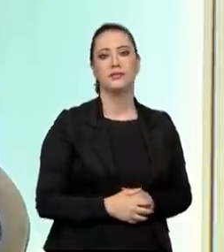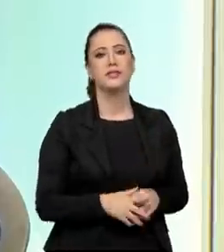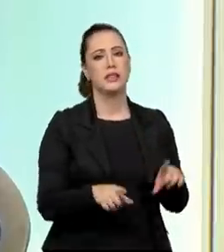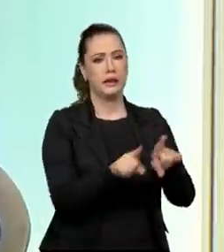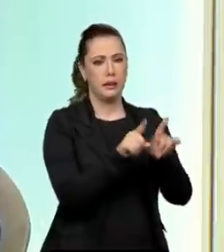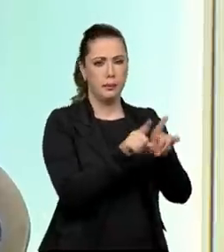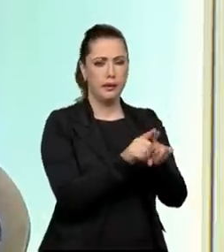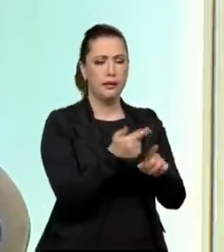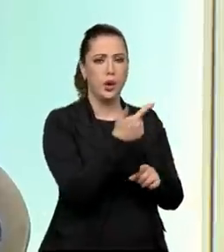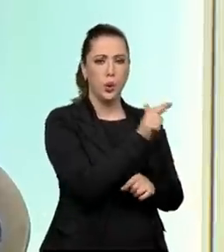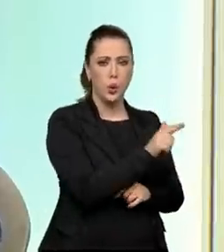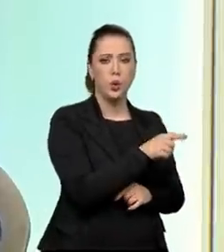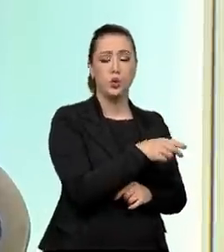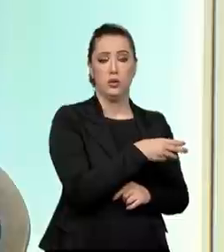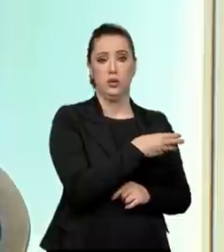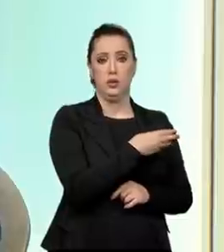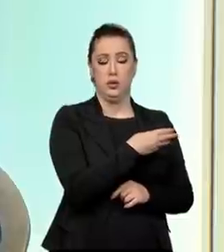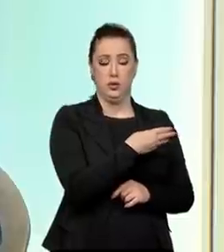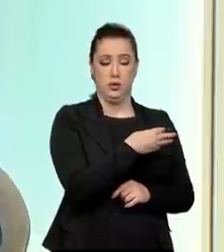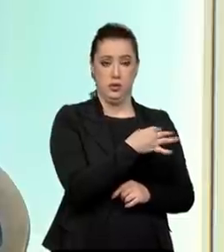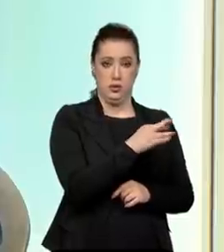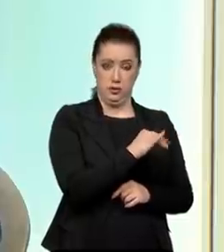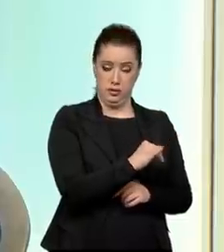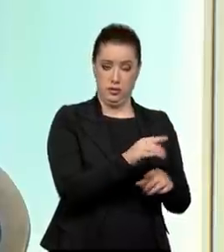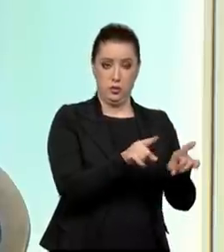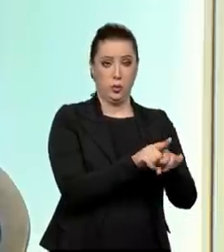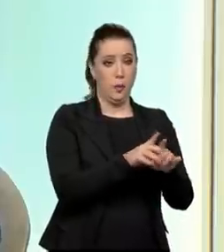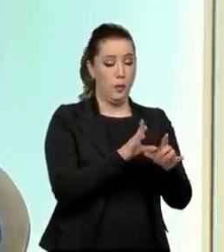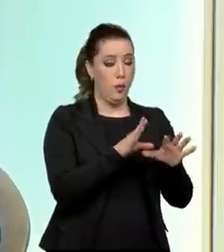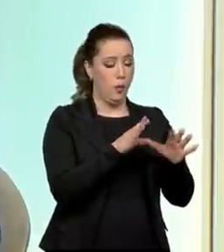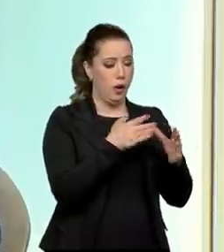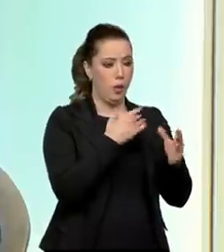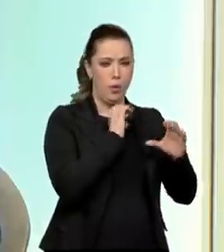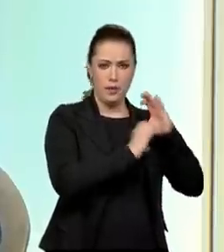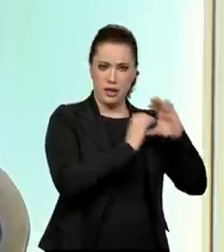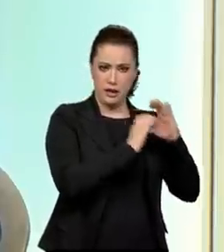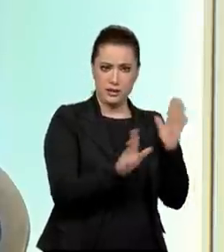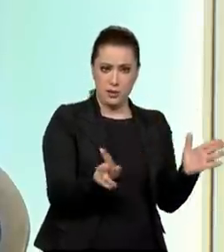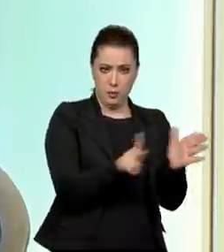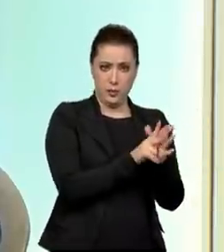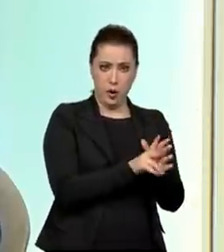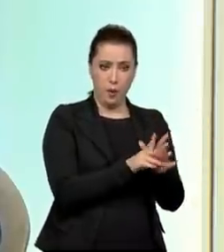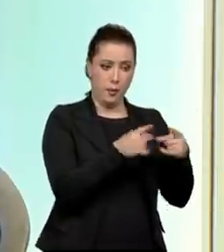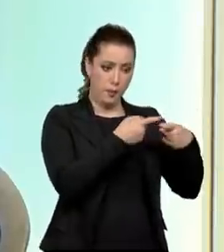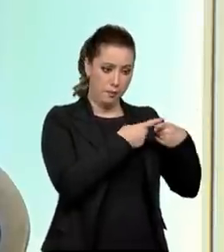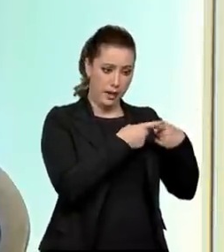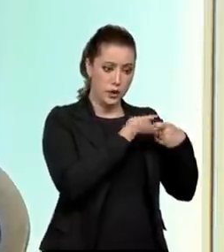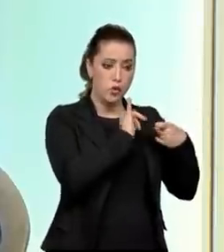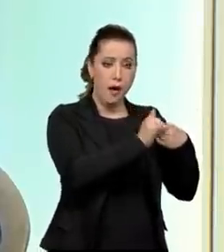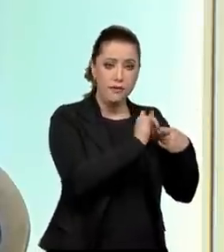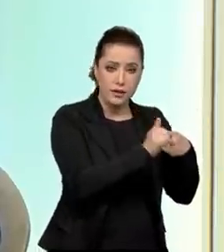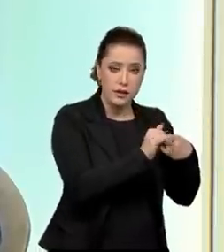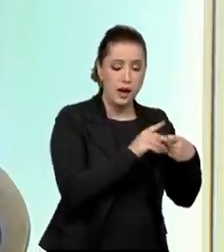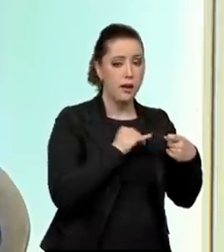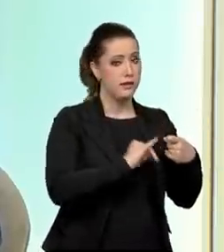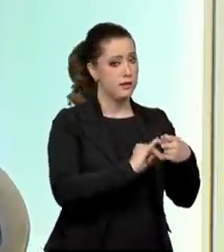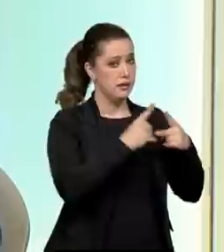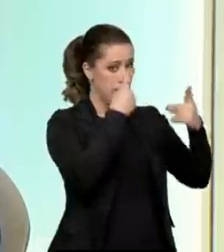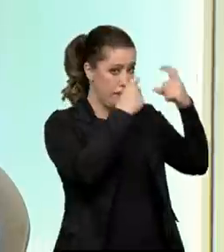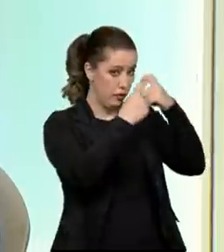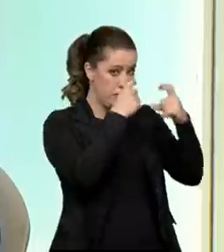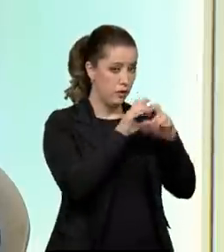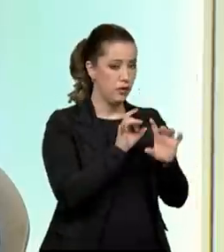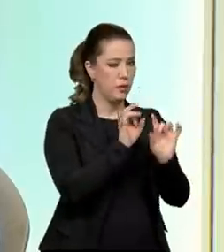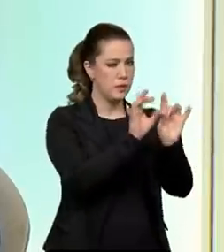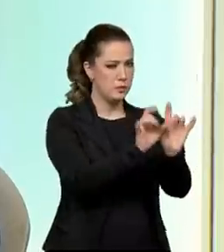em parceria com o Conselho Federal de Medicina, para os médicos. Os médicos vão ter acesso especial e diferenciado, ouvidoria nacional de